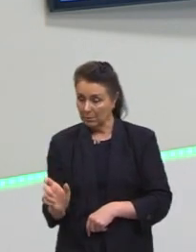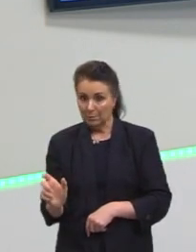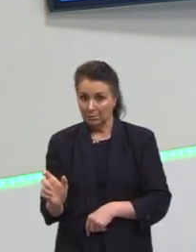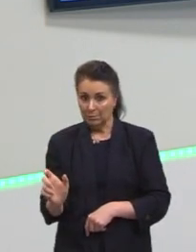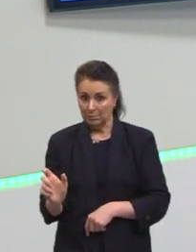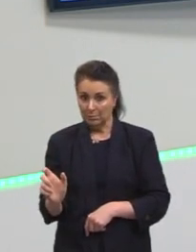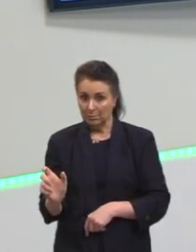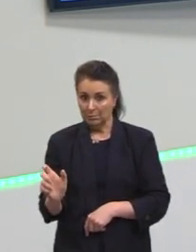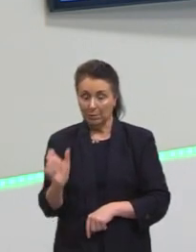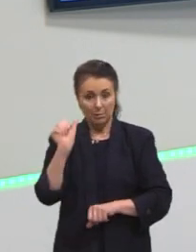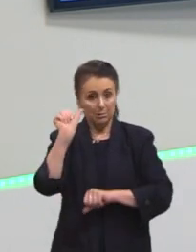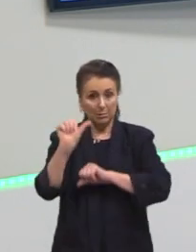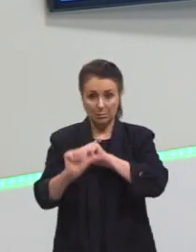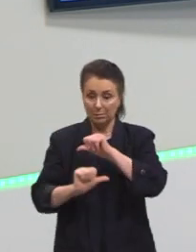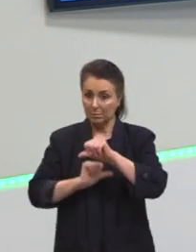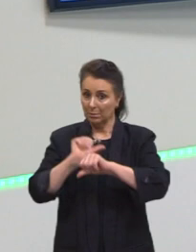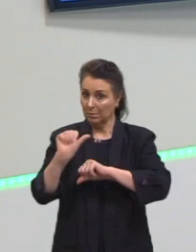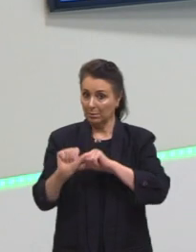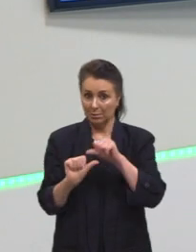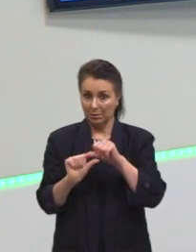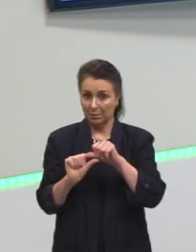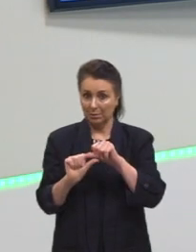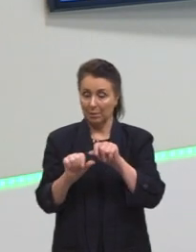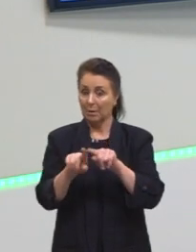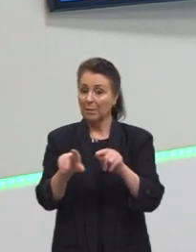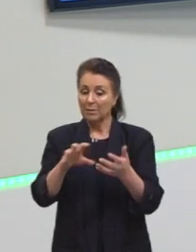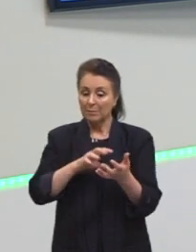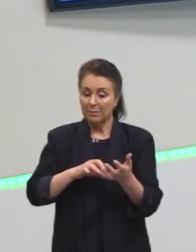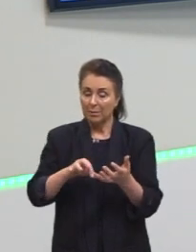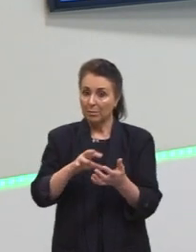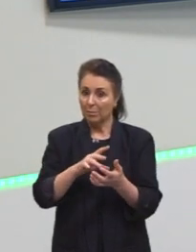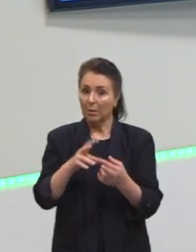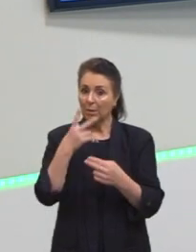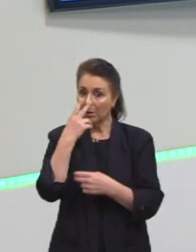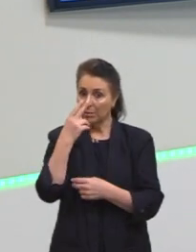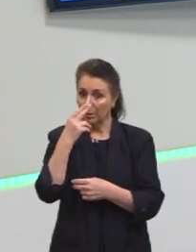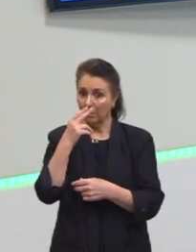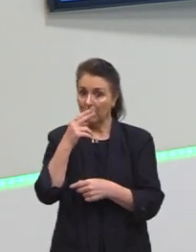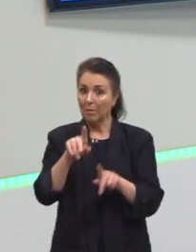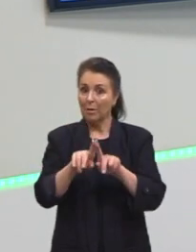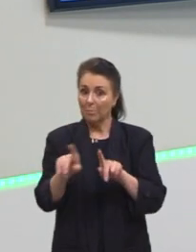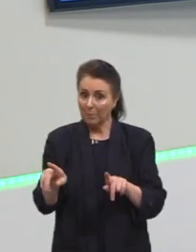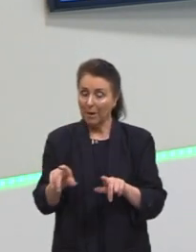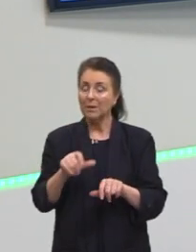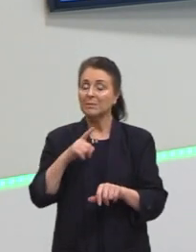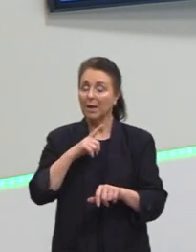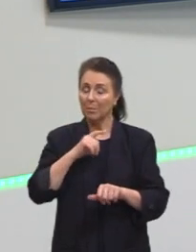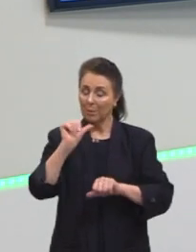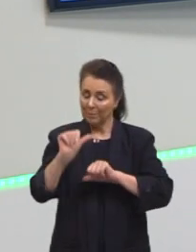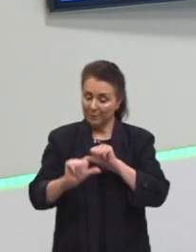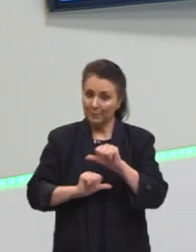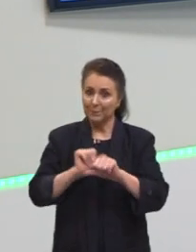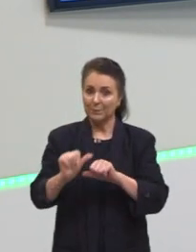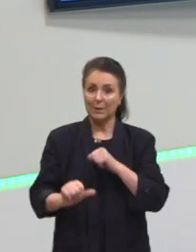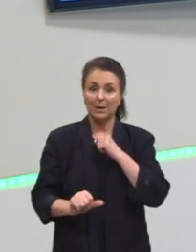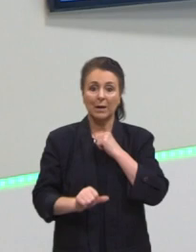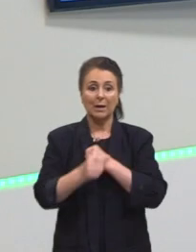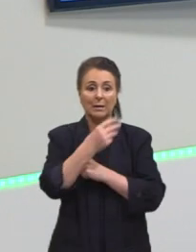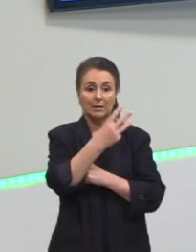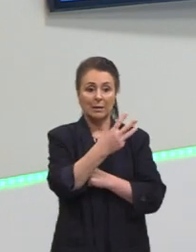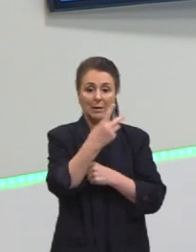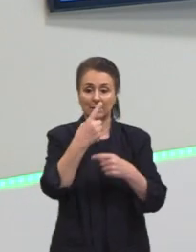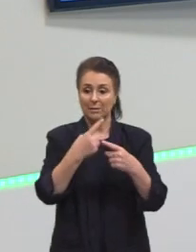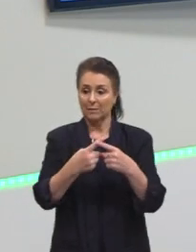somente o nome, mas a forma de calcular é a mesma. Mas vira uma permutação, porque aí nós teríamos três vezes dois